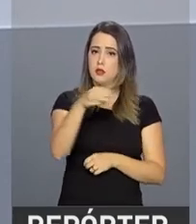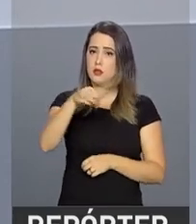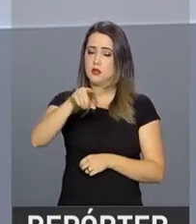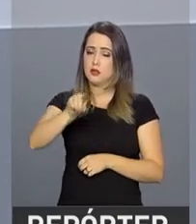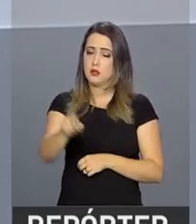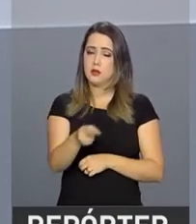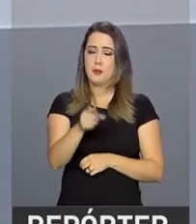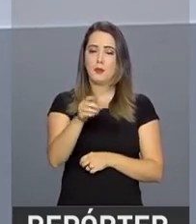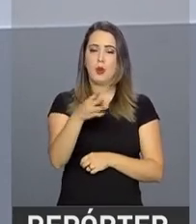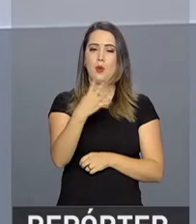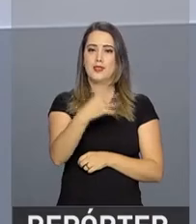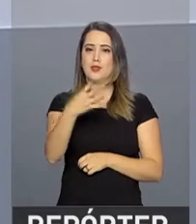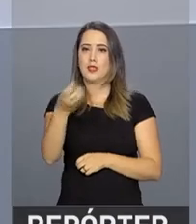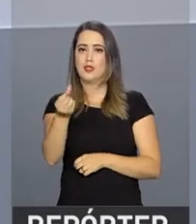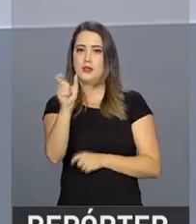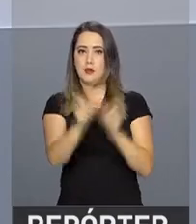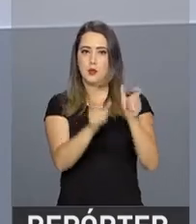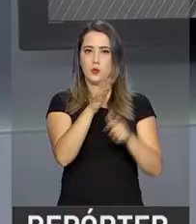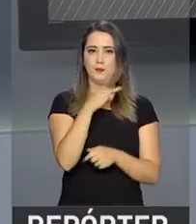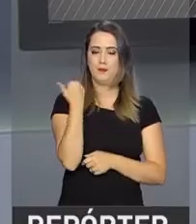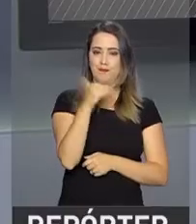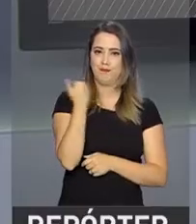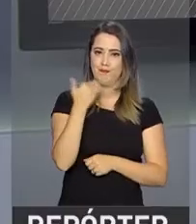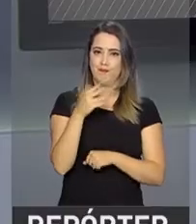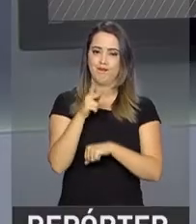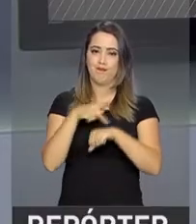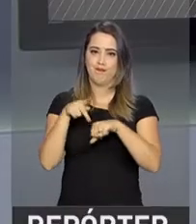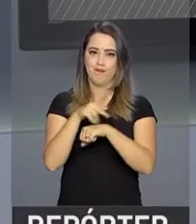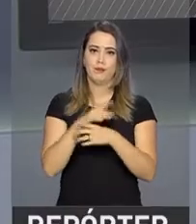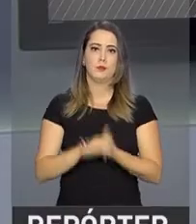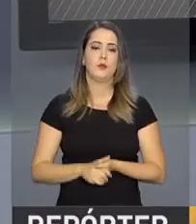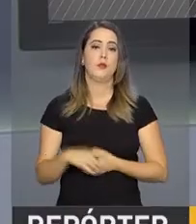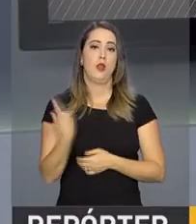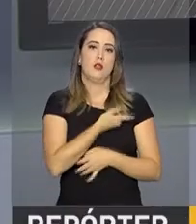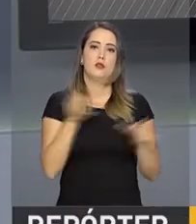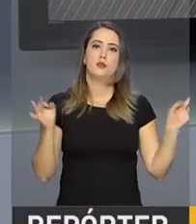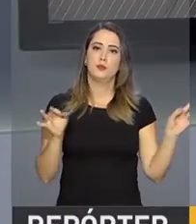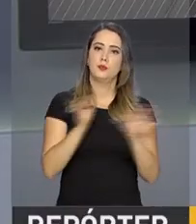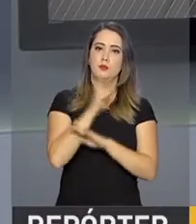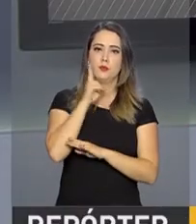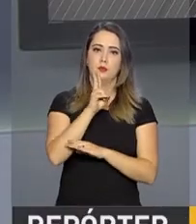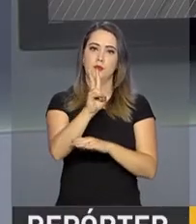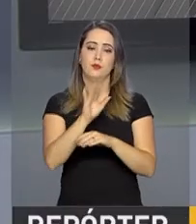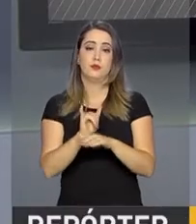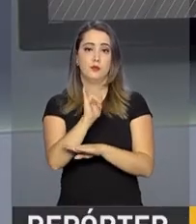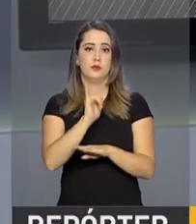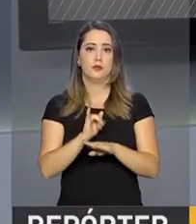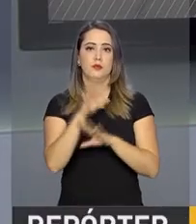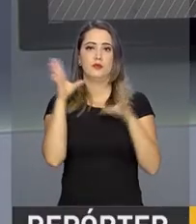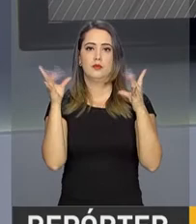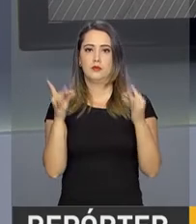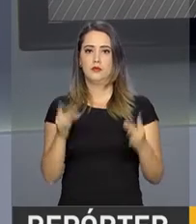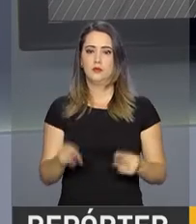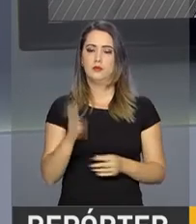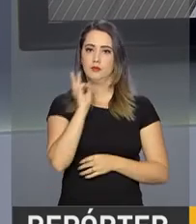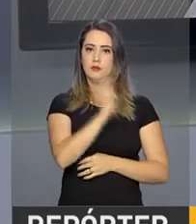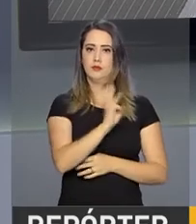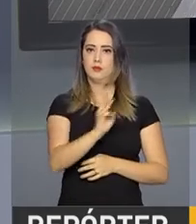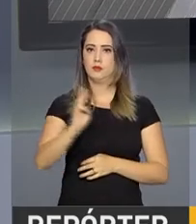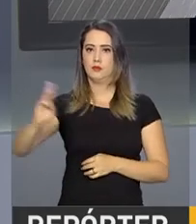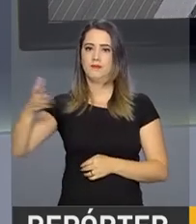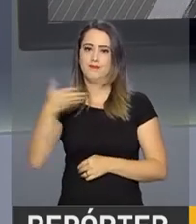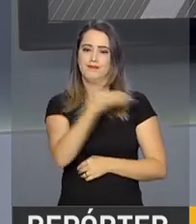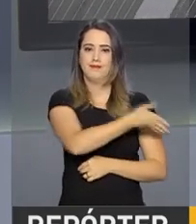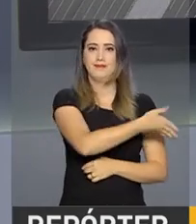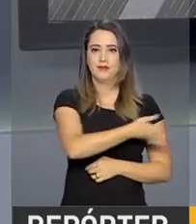mortes em todo o país. A gente fica por aqui. Você pode rever as reportagens no YouTube. E toda a nossa programação